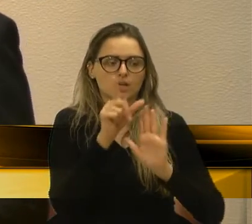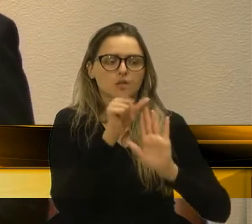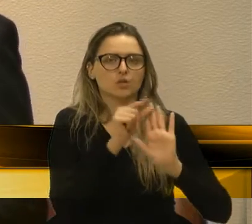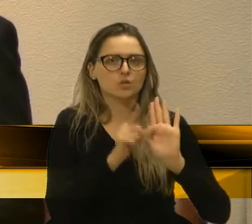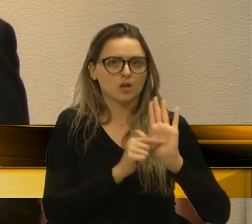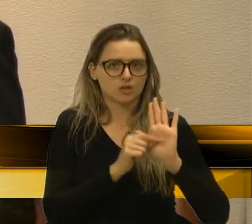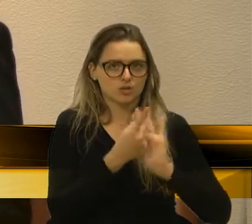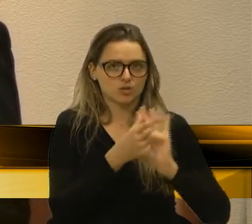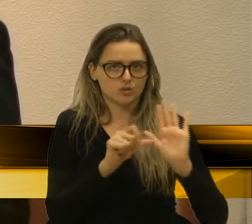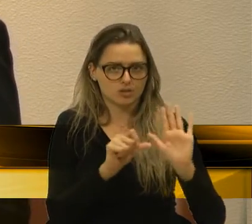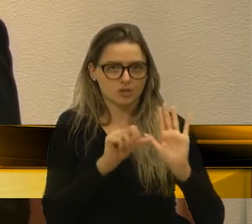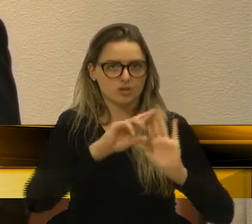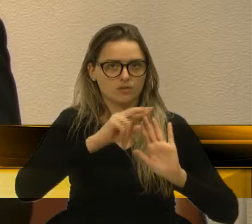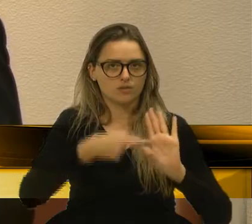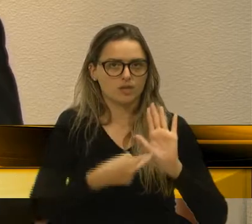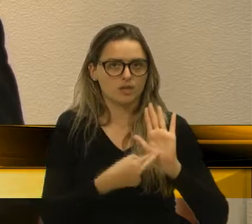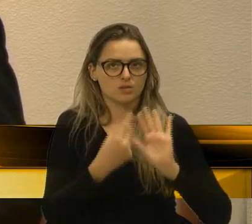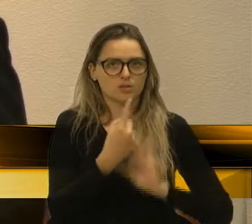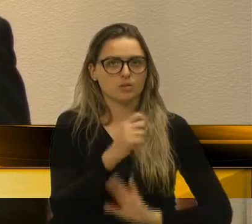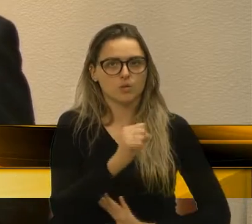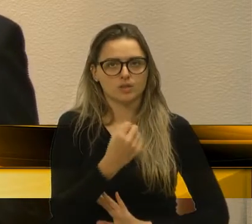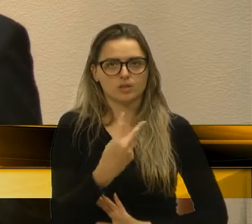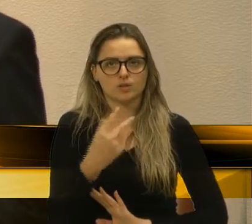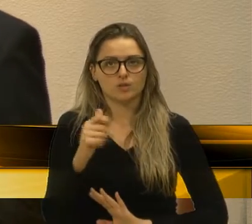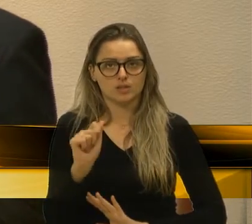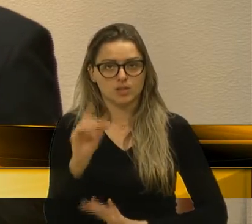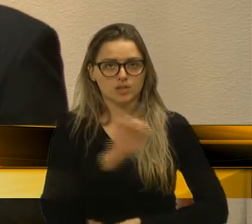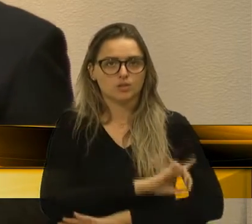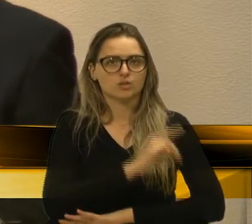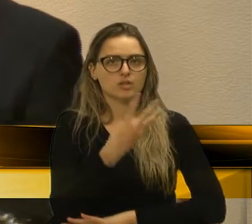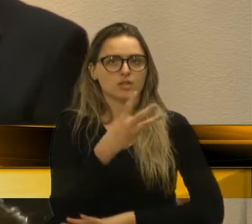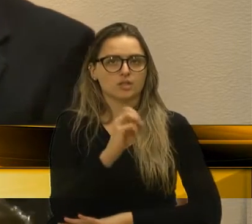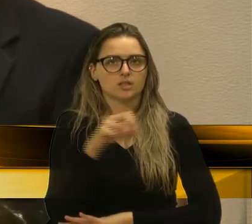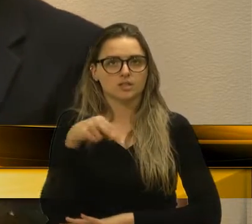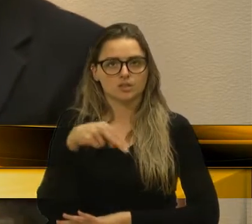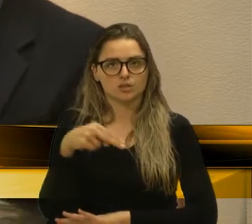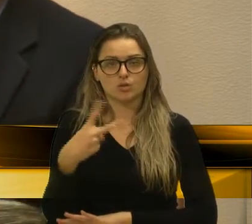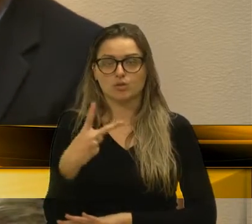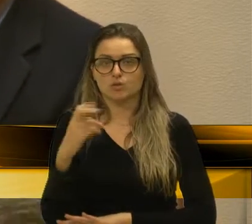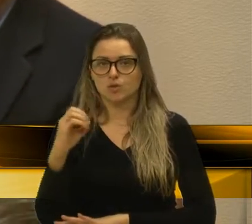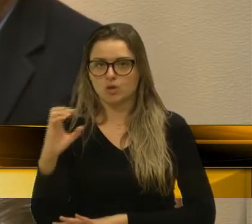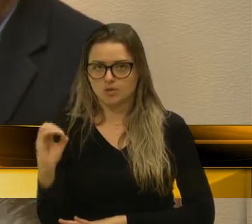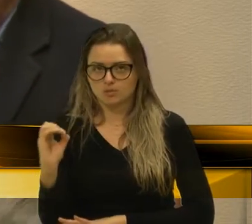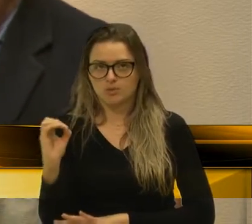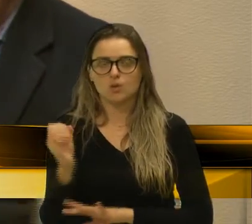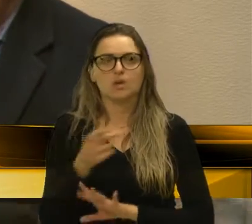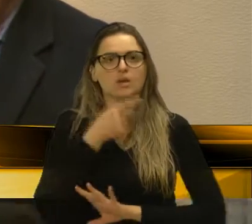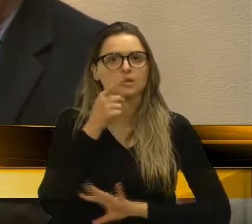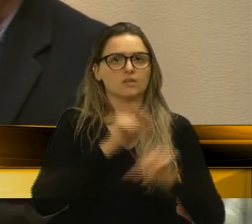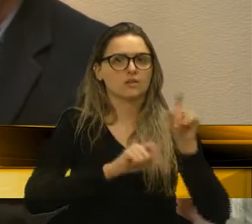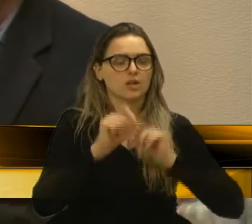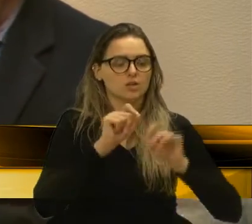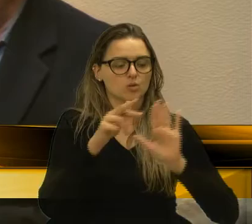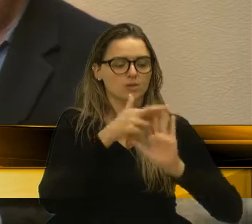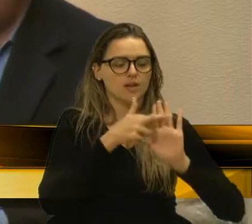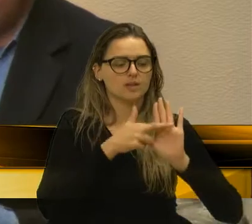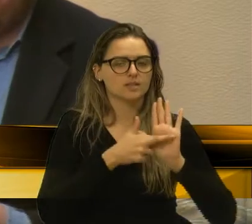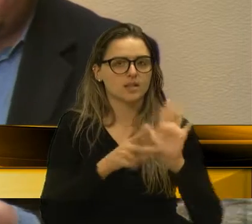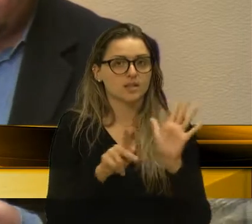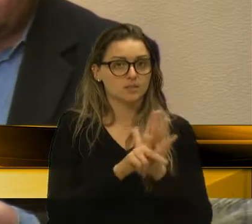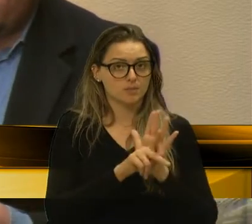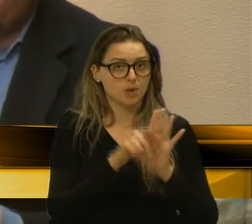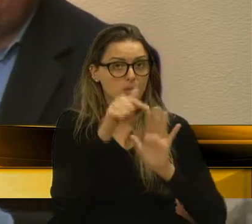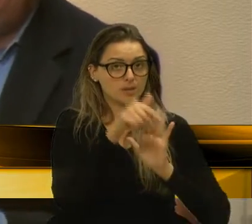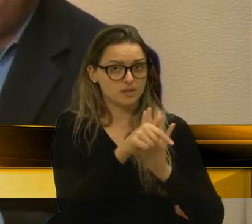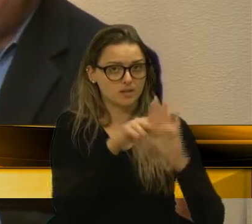artigo 19 da Resolução nº 82A, de 30 de novembro de 2000, que dispõe sobre o Código de Ética Parlamentar da